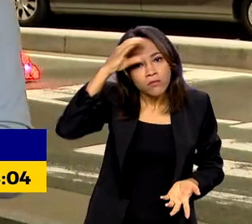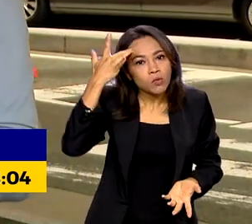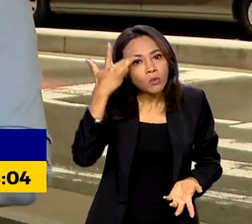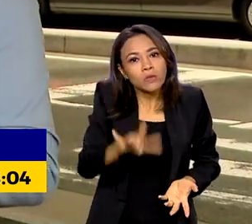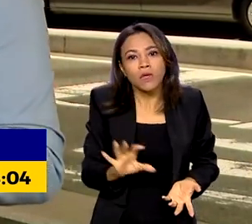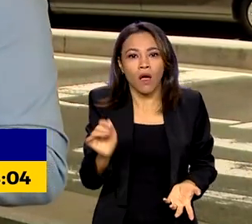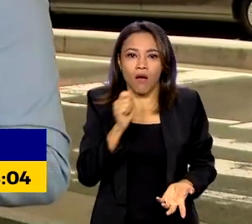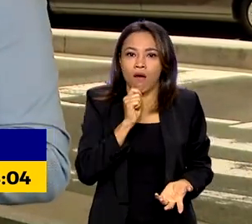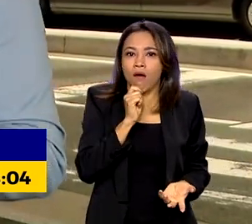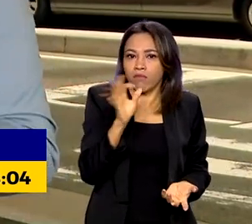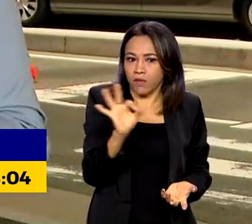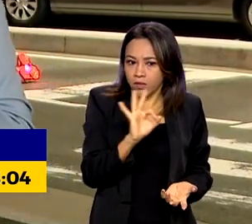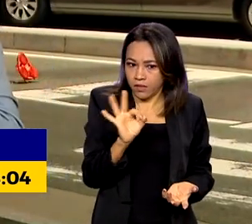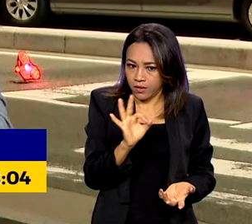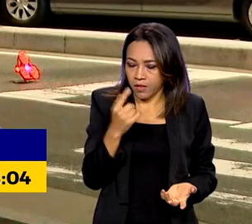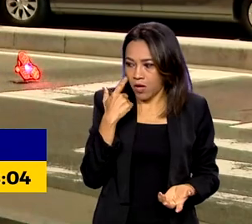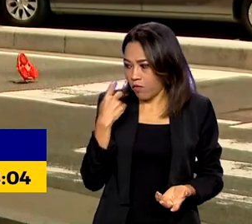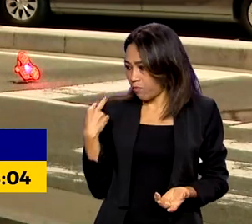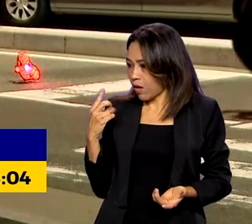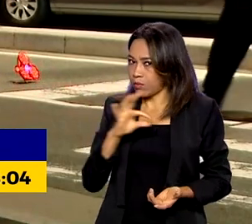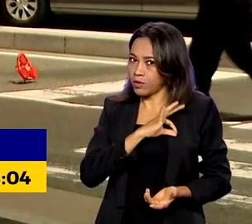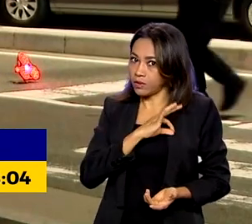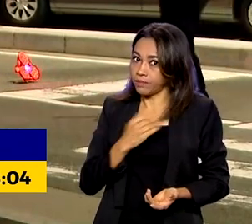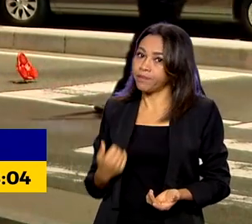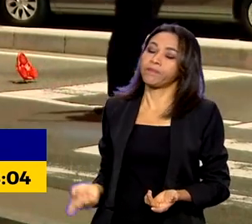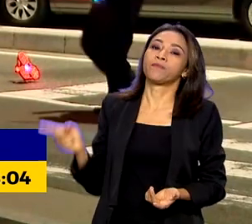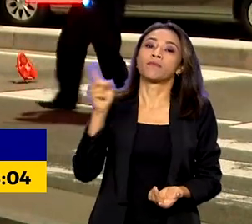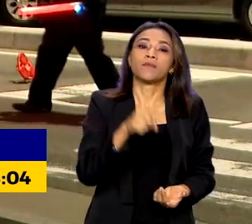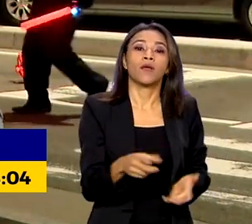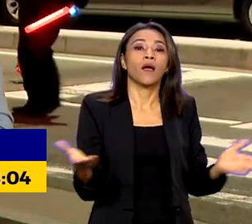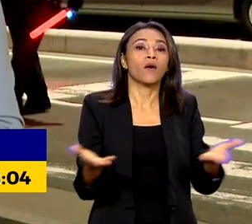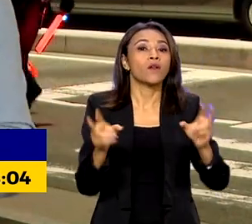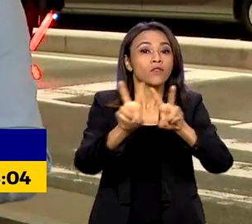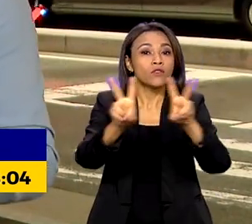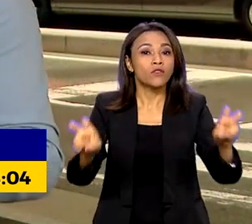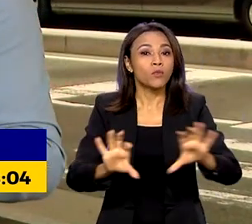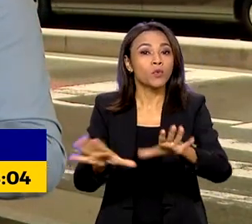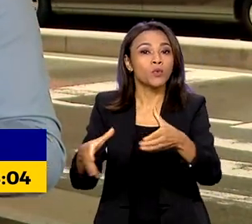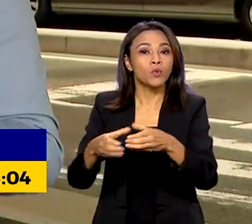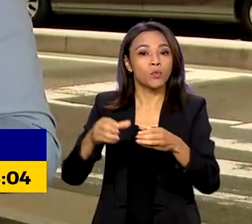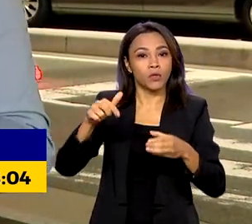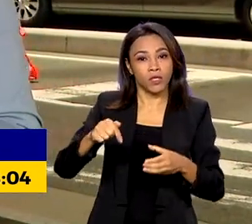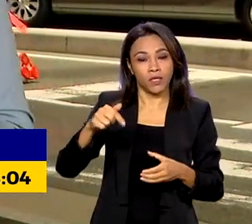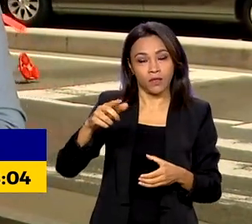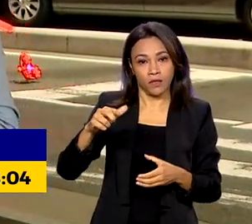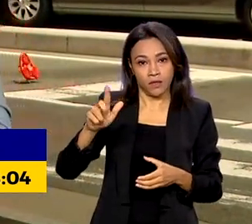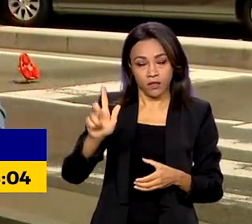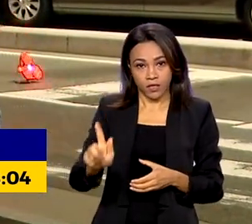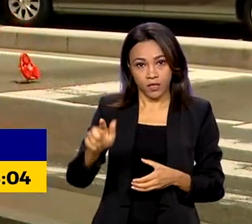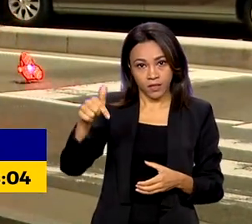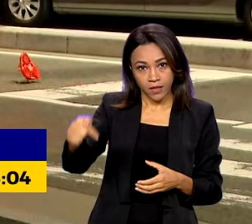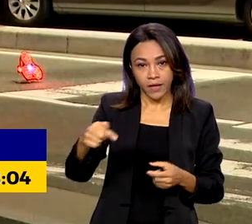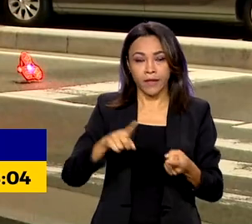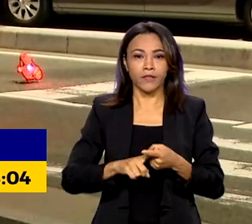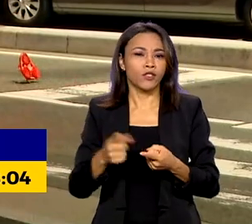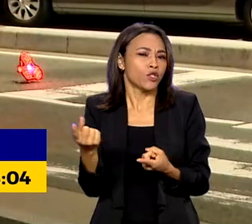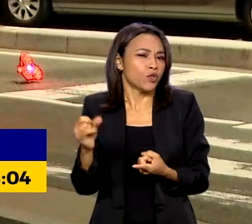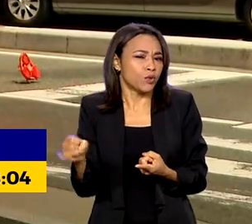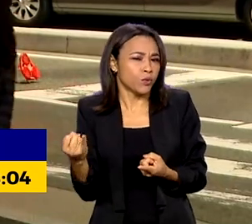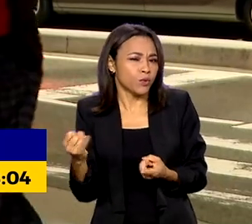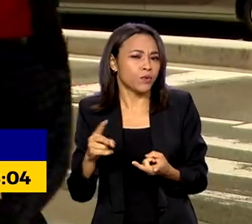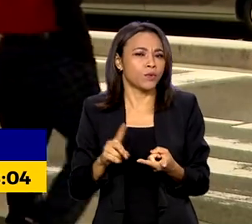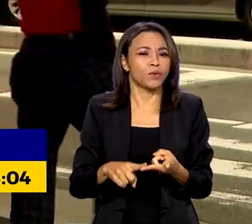acontecendo. Agora, voltando à cúpula, além dos temas evidentes econômicos, como taxa de juros e inflação